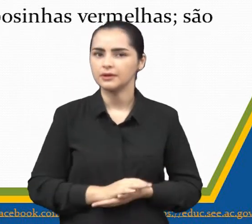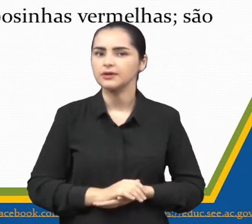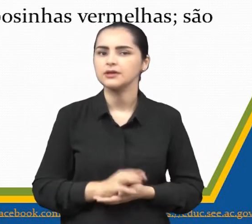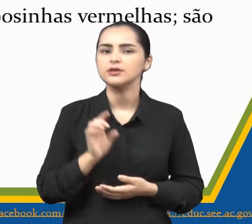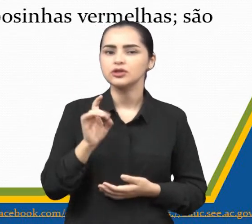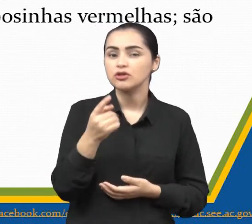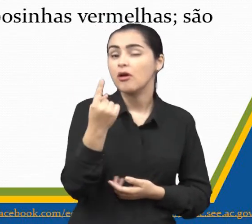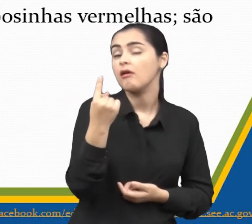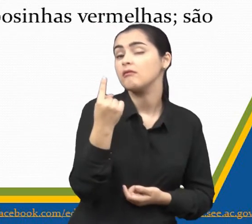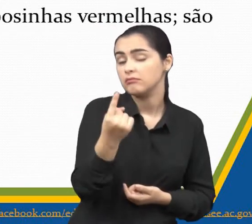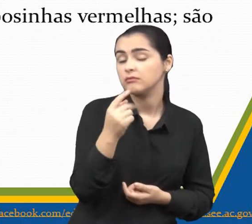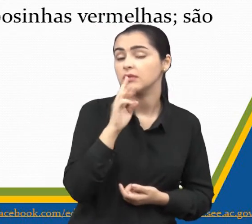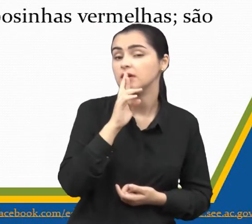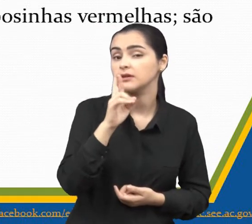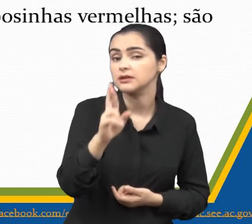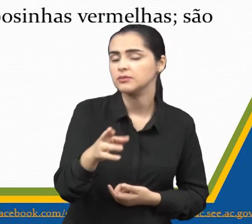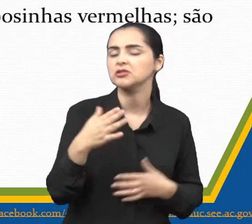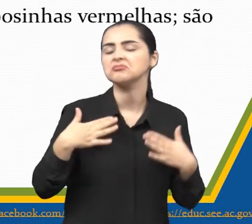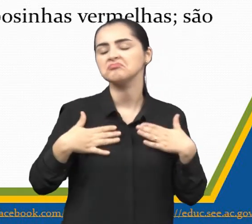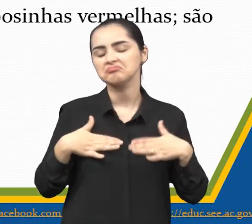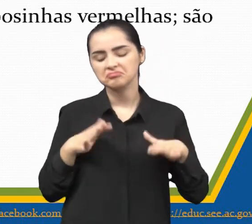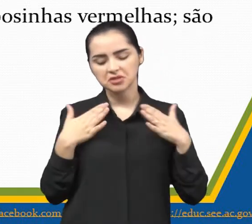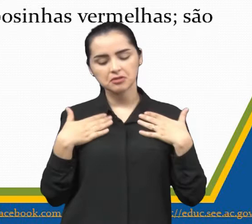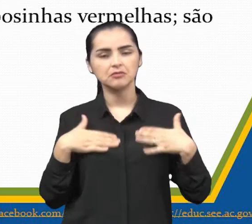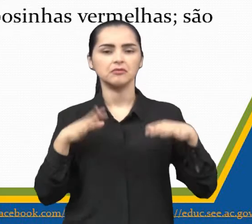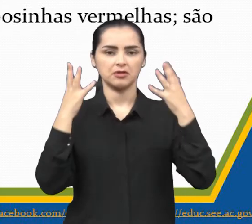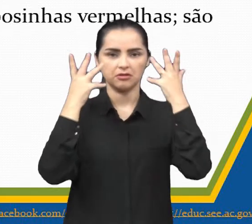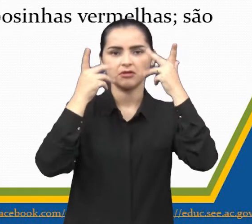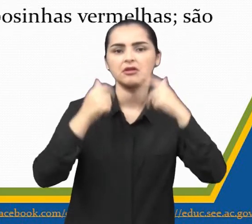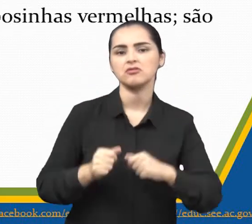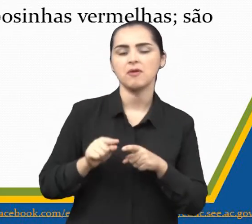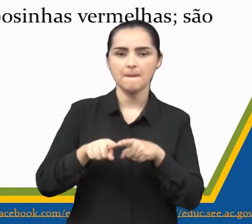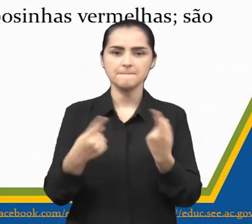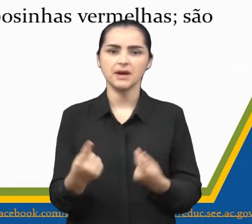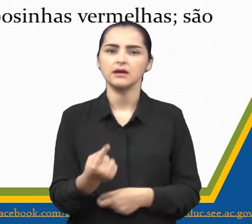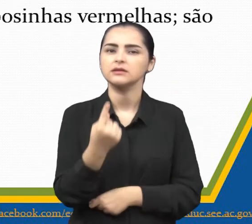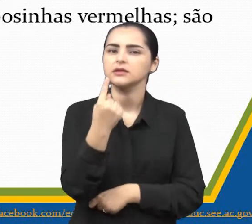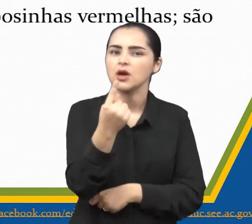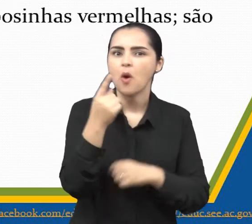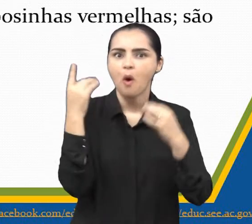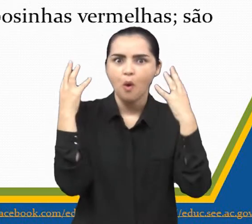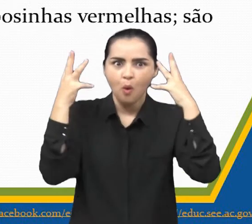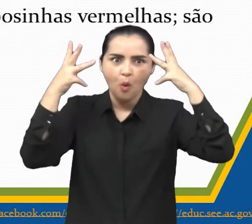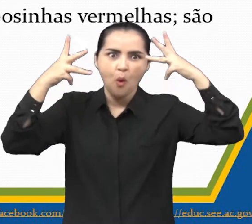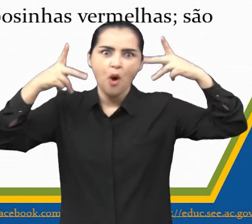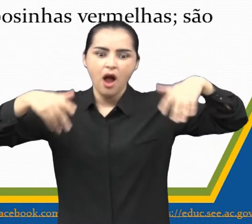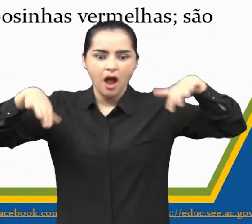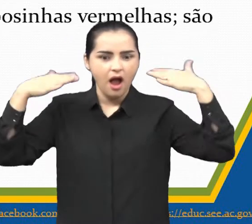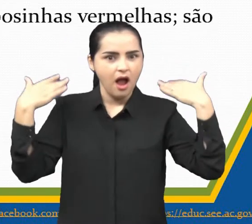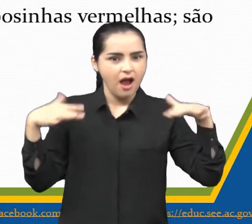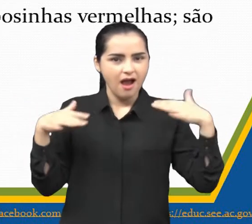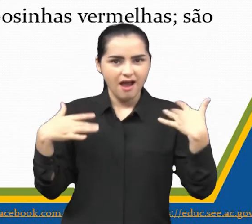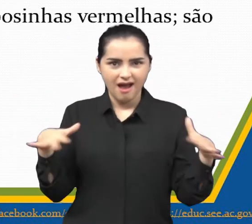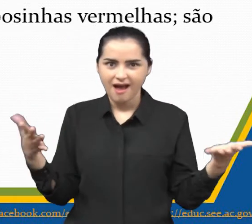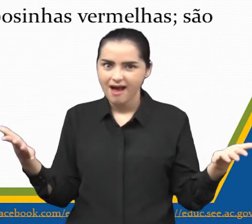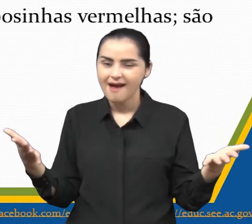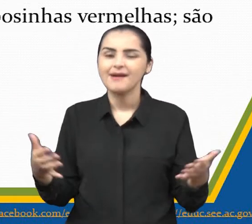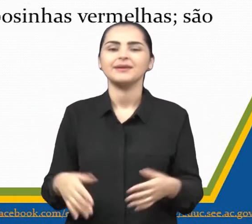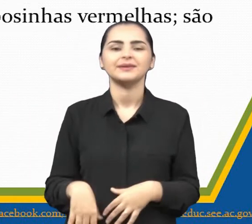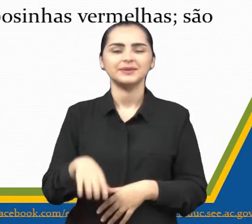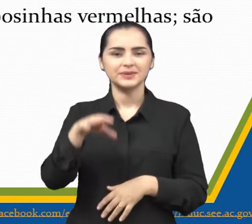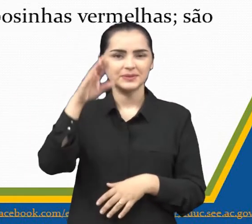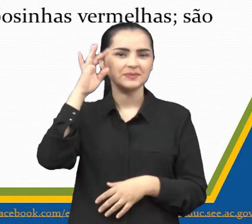Somente um, respondeu tranquila, leoa, mas é um leão. Moral da história,